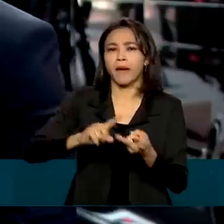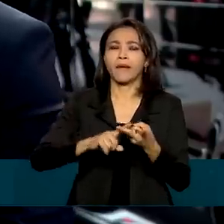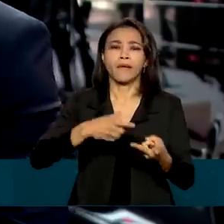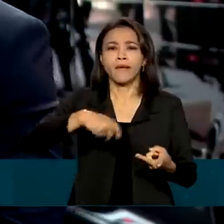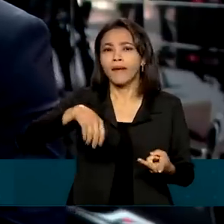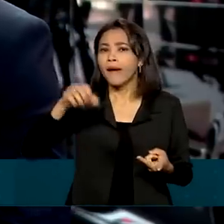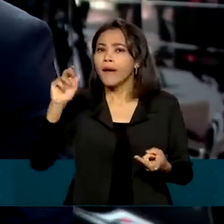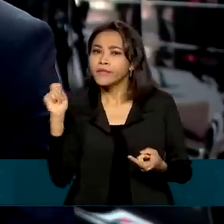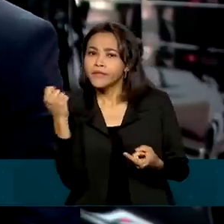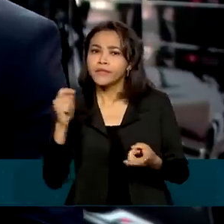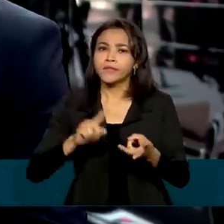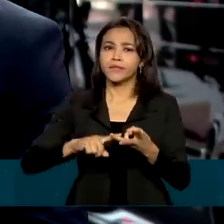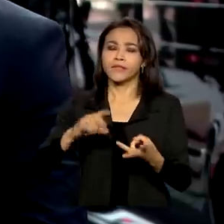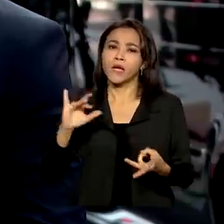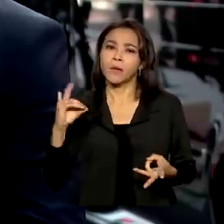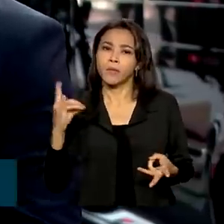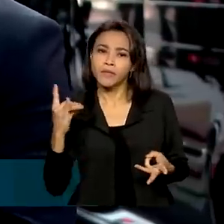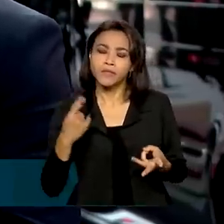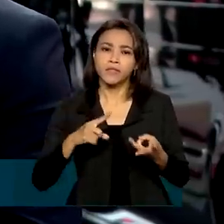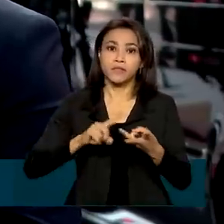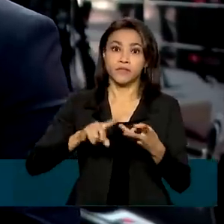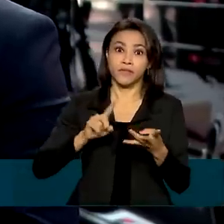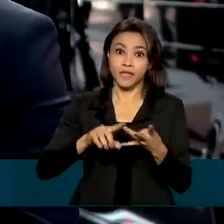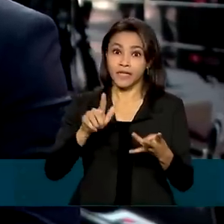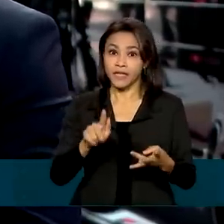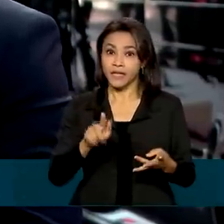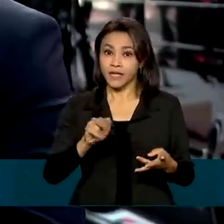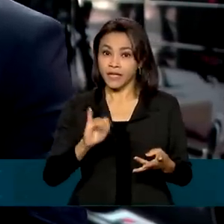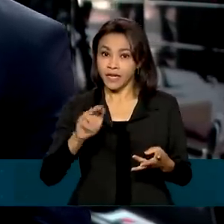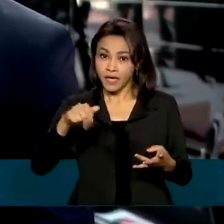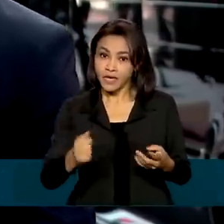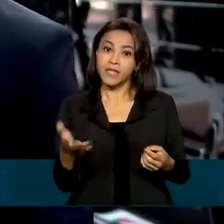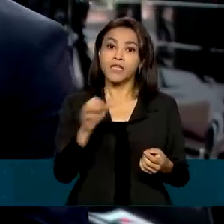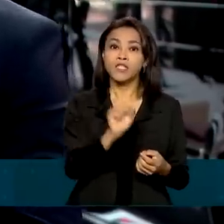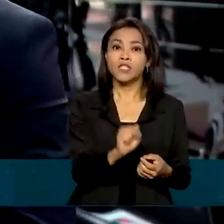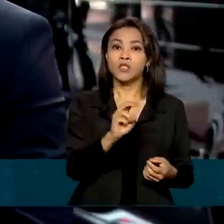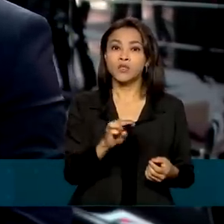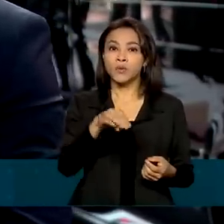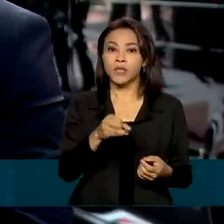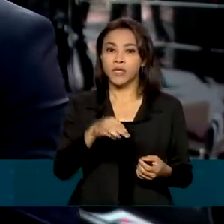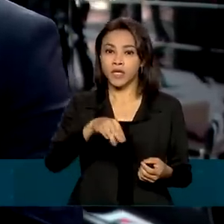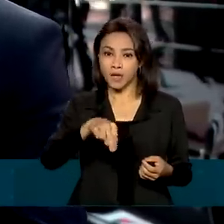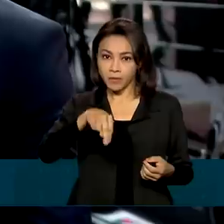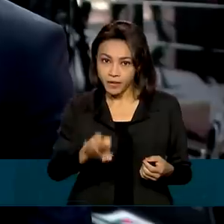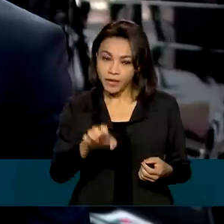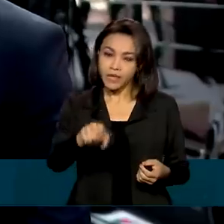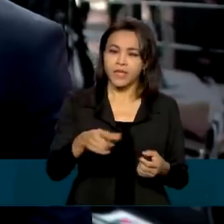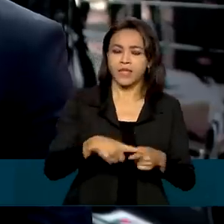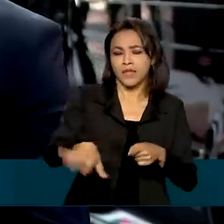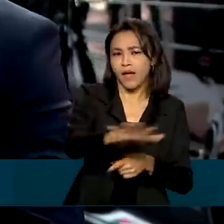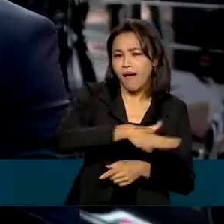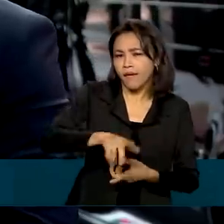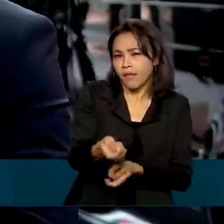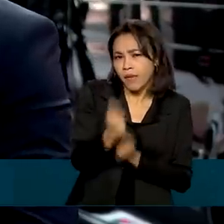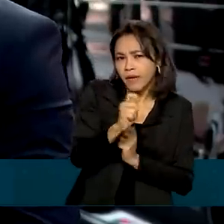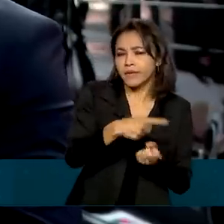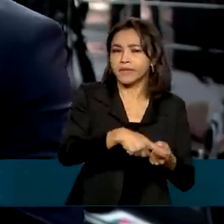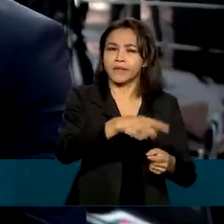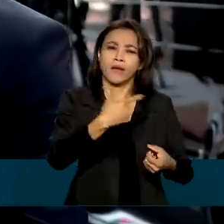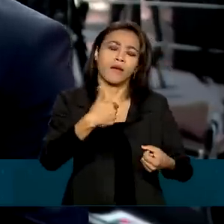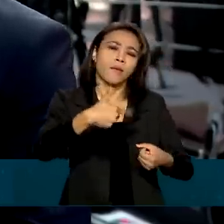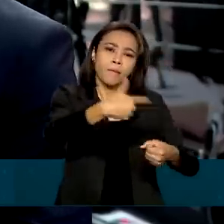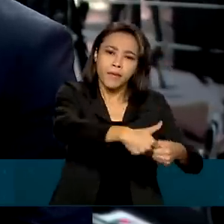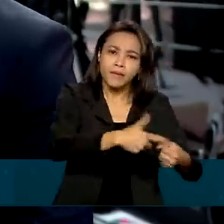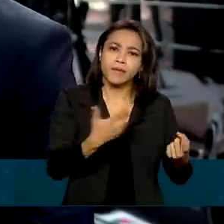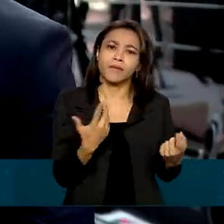Argentina, Bolívia, Guiana e Suriname, nas áreas da pesca, gás natural e petróleo. Bolsonaro também